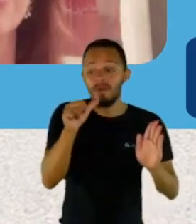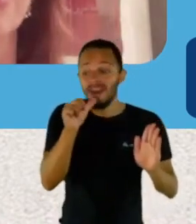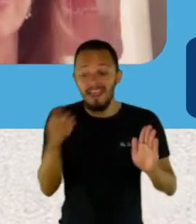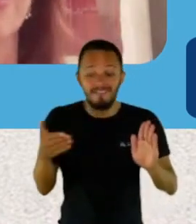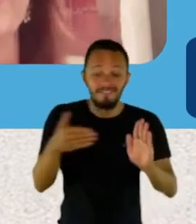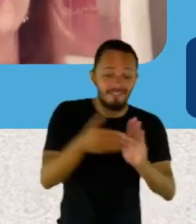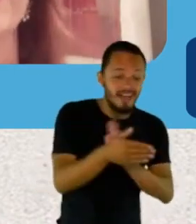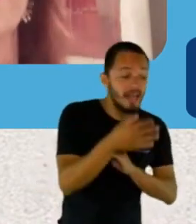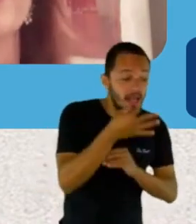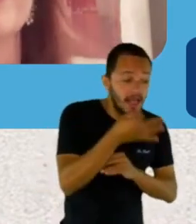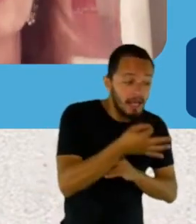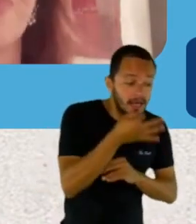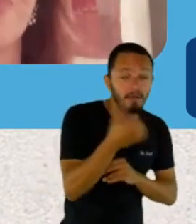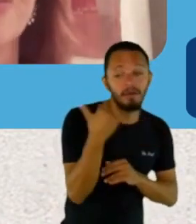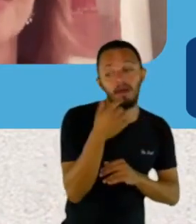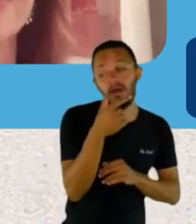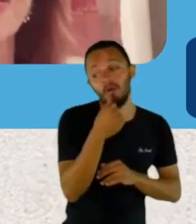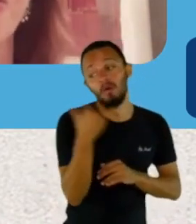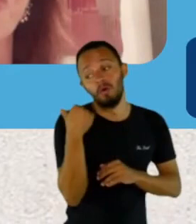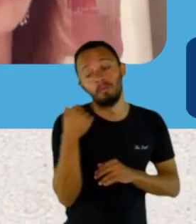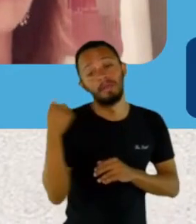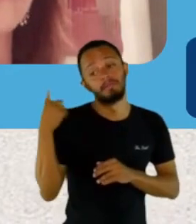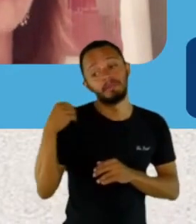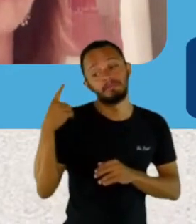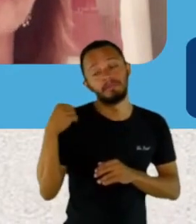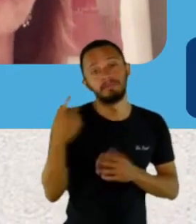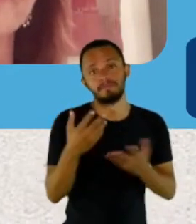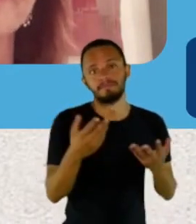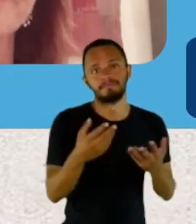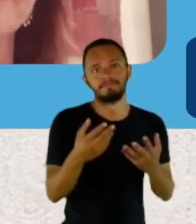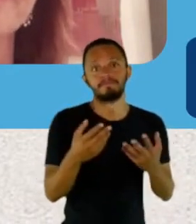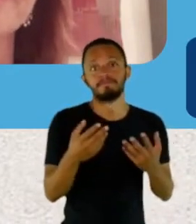que você não suporta, não tem como, né?